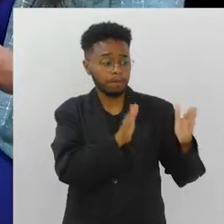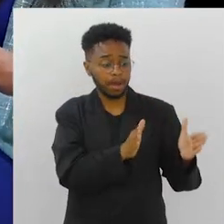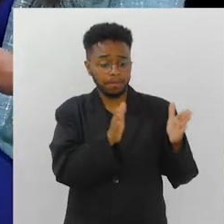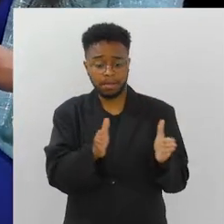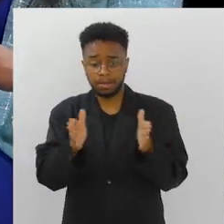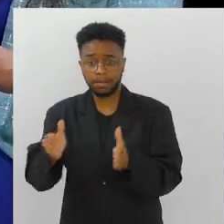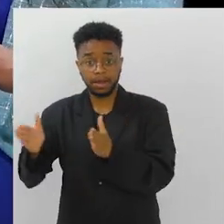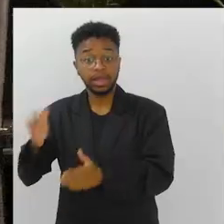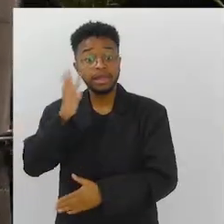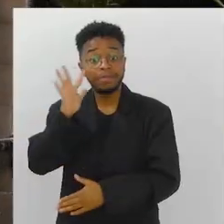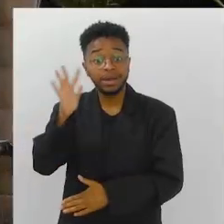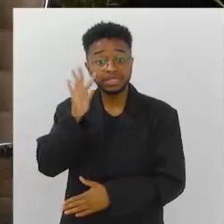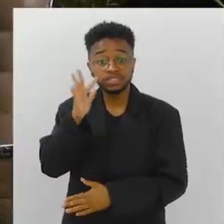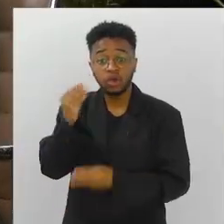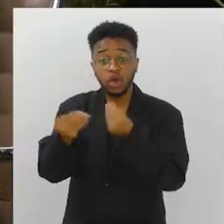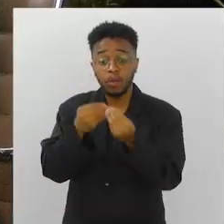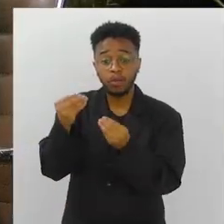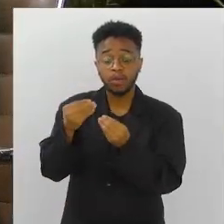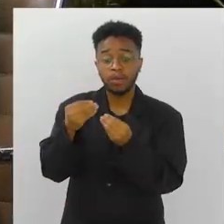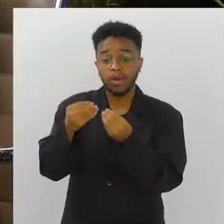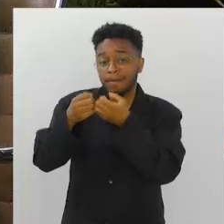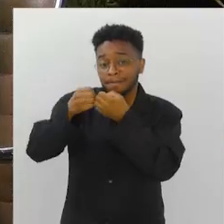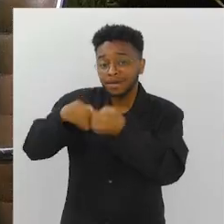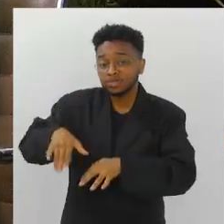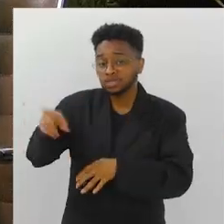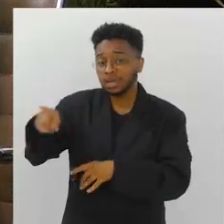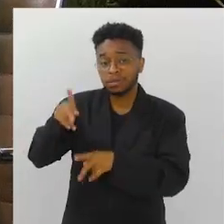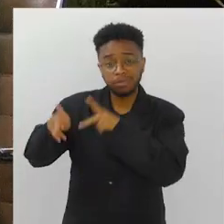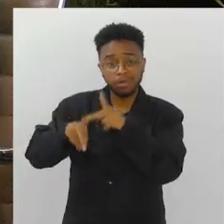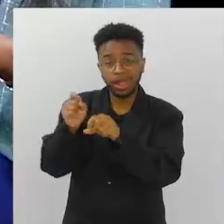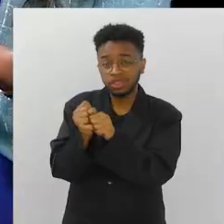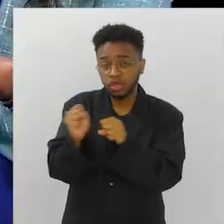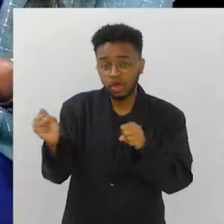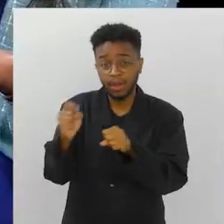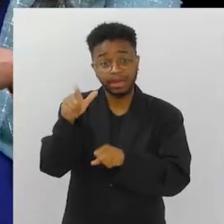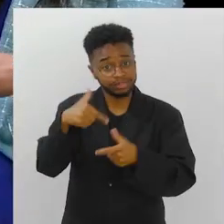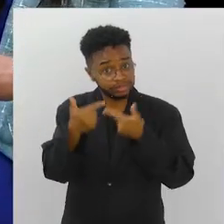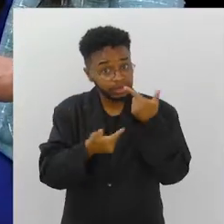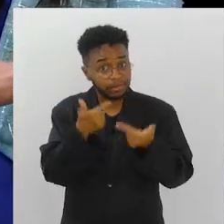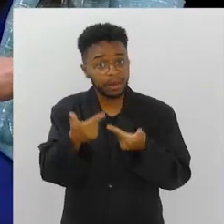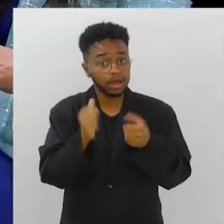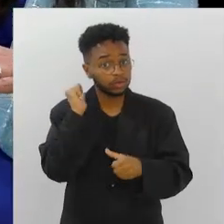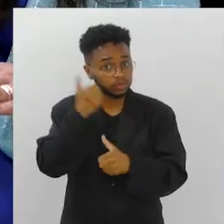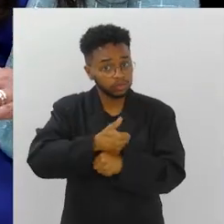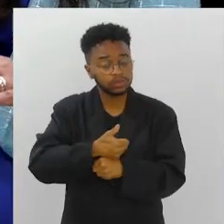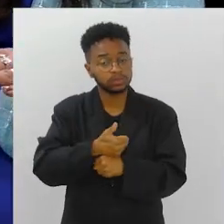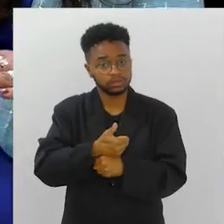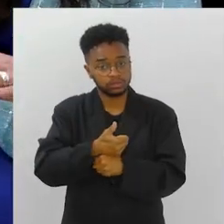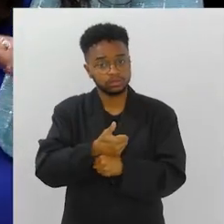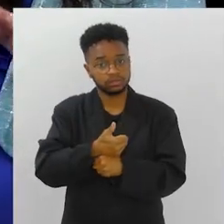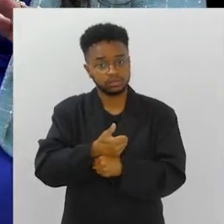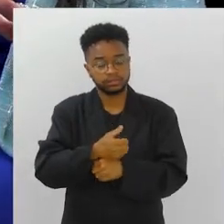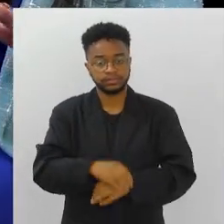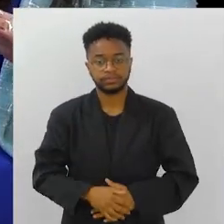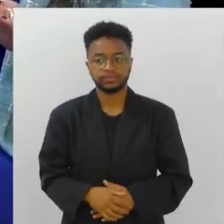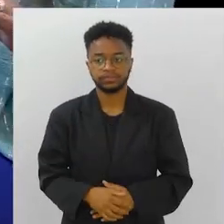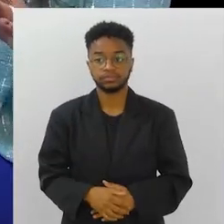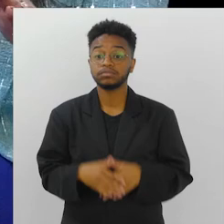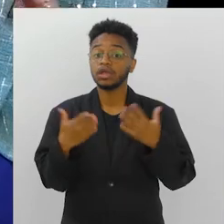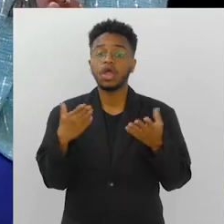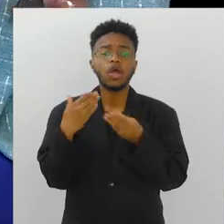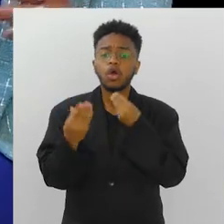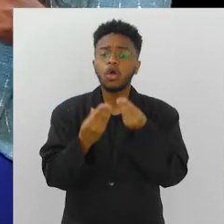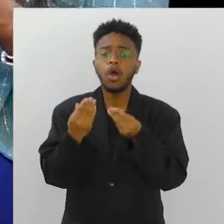Imagina o impacto disso numa população daquele tamanho. É emprego, foram empregos, são empregos que estão sendo deixados. E